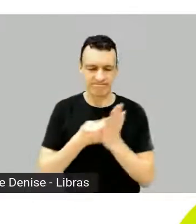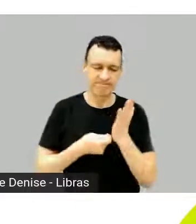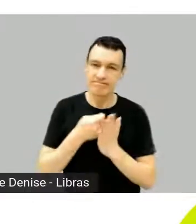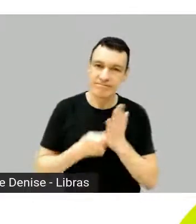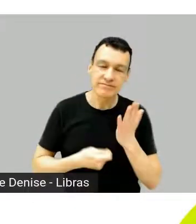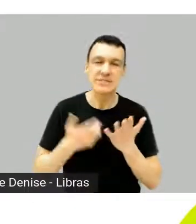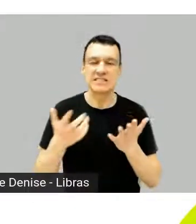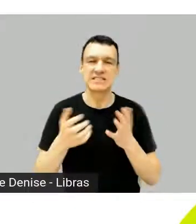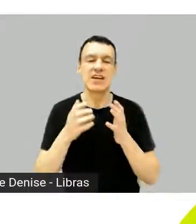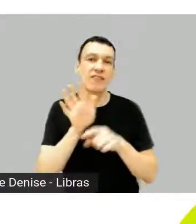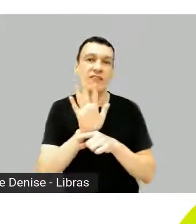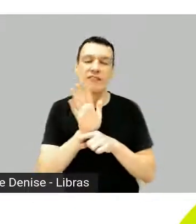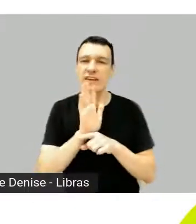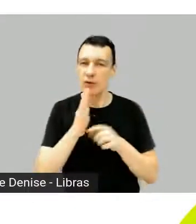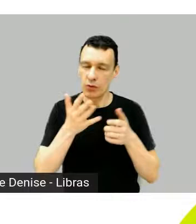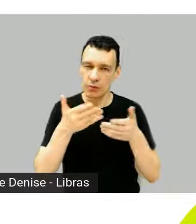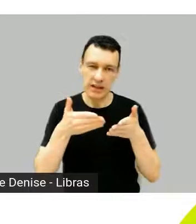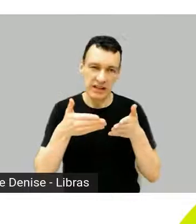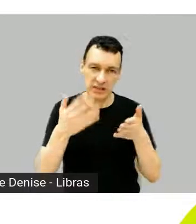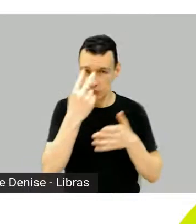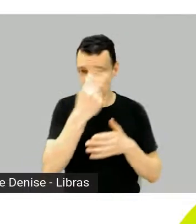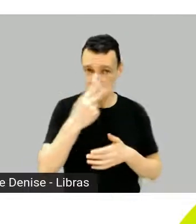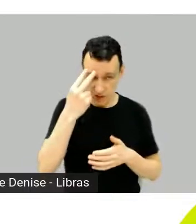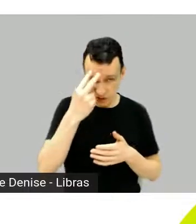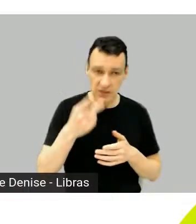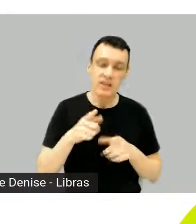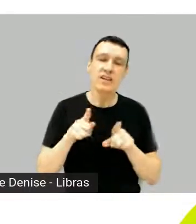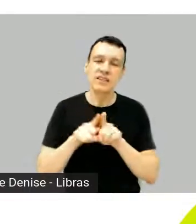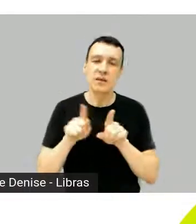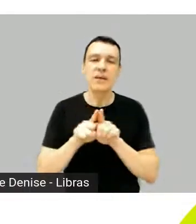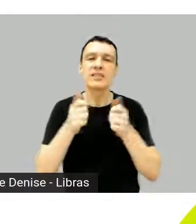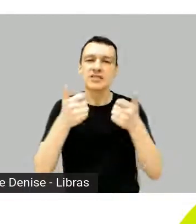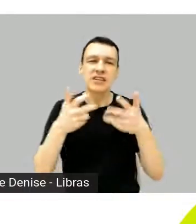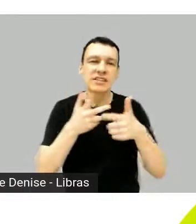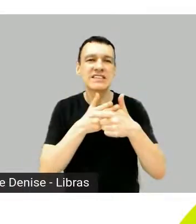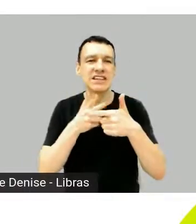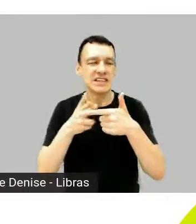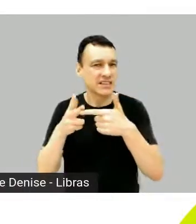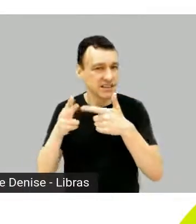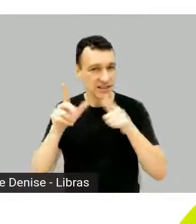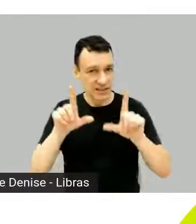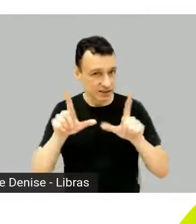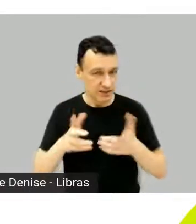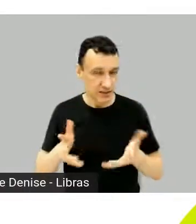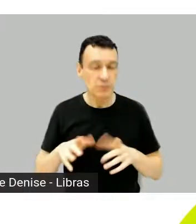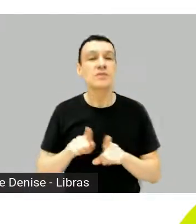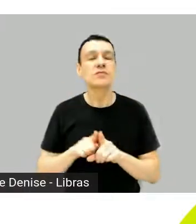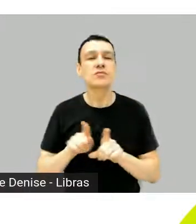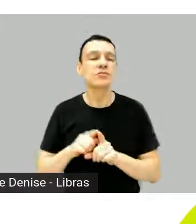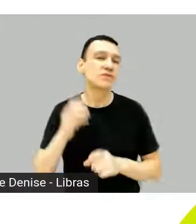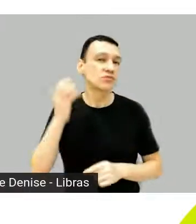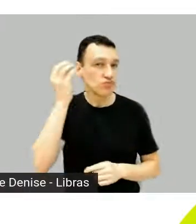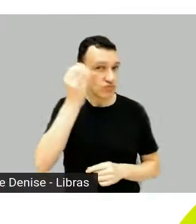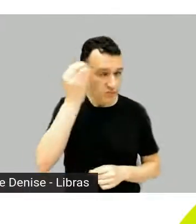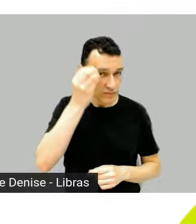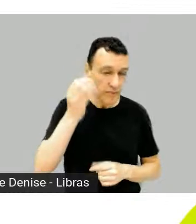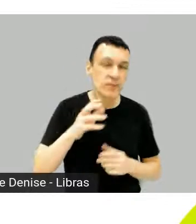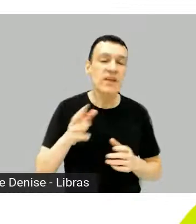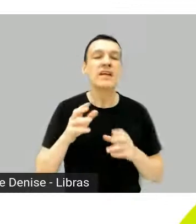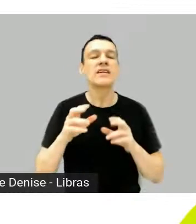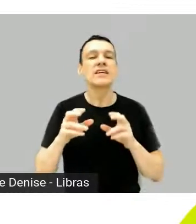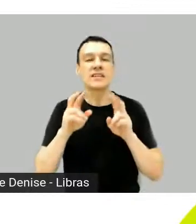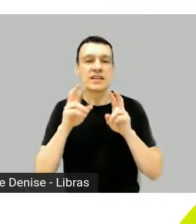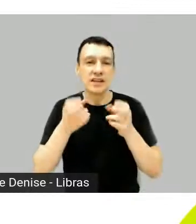e como criador e head writer de séries de TV, e tem também uma experiência com uma relação criativa e